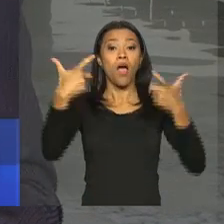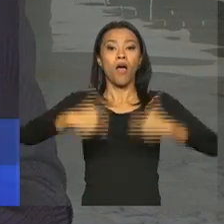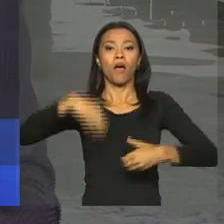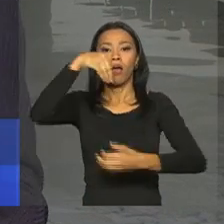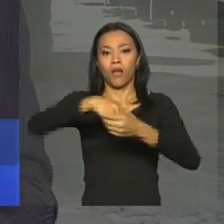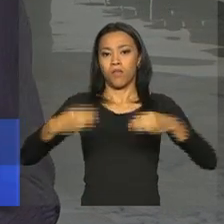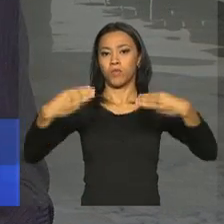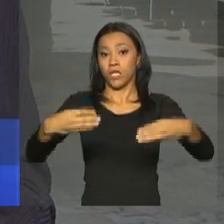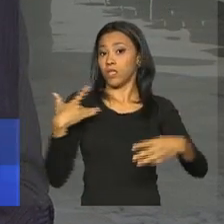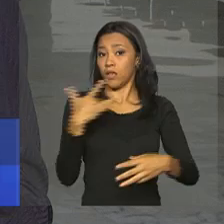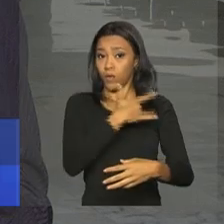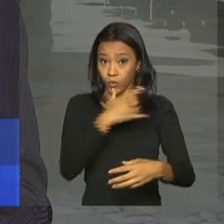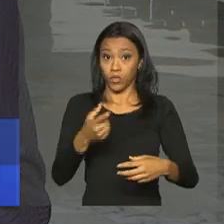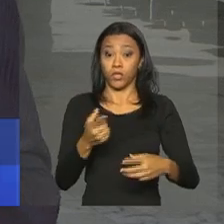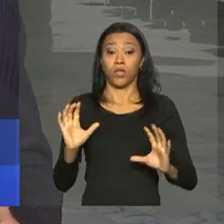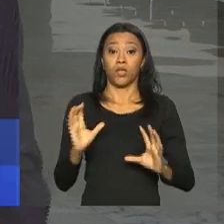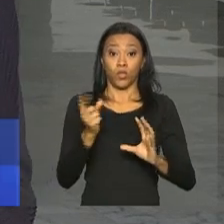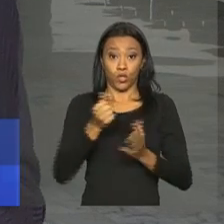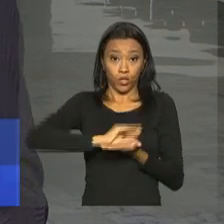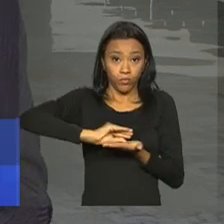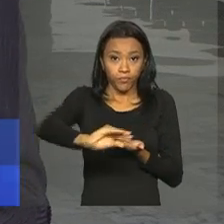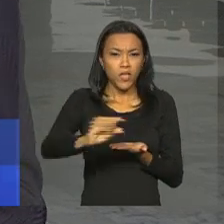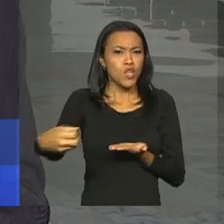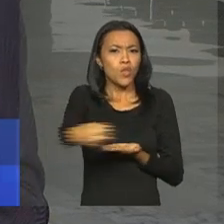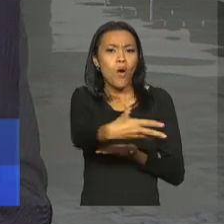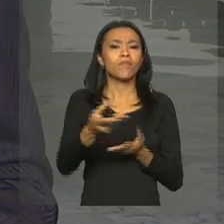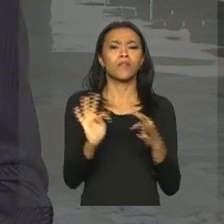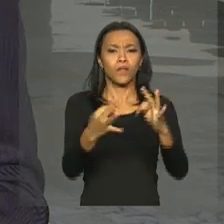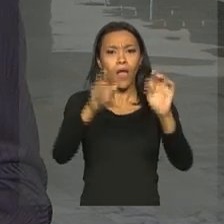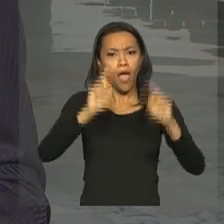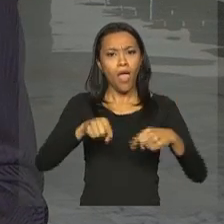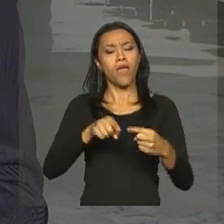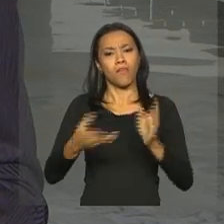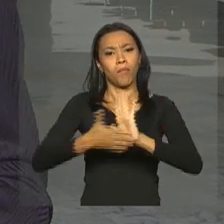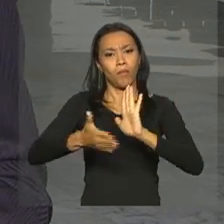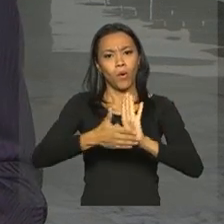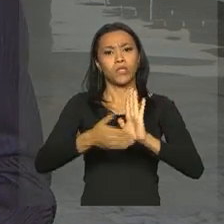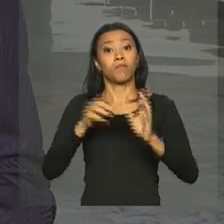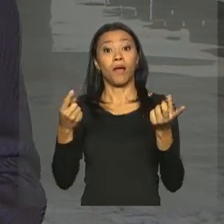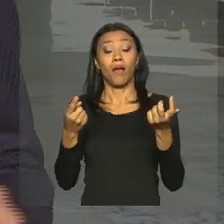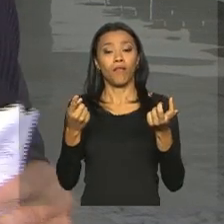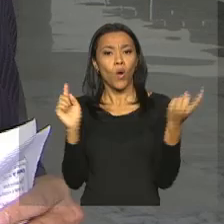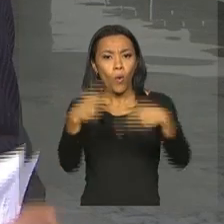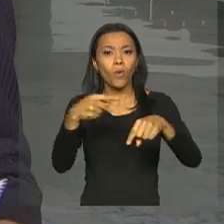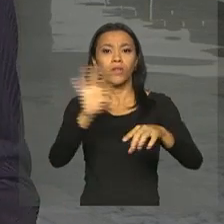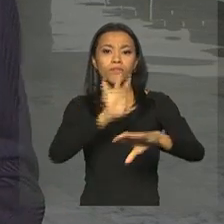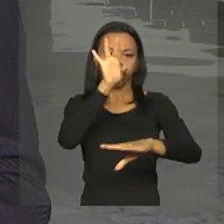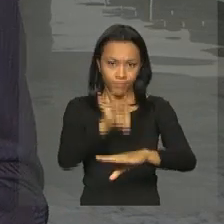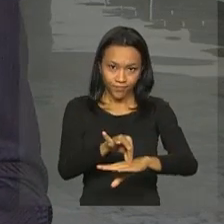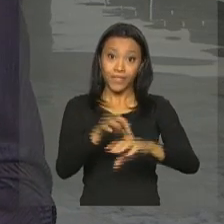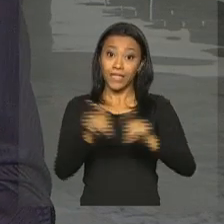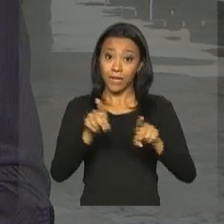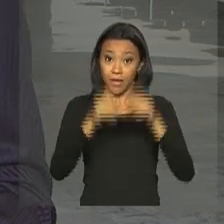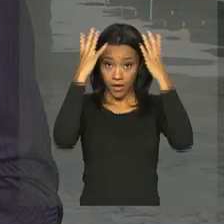Ministério da Saúde. O investimento em novas tecnologias é um dos eixos do Plano Nacional de Enfrentamento ao Aedes aegypti